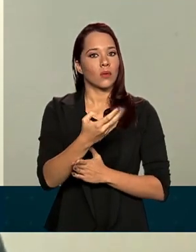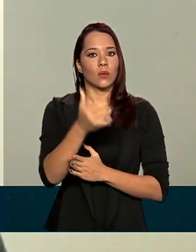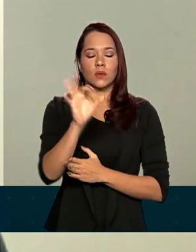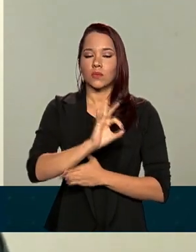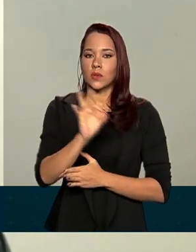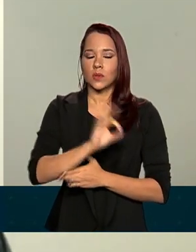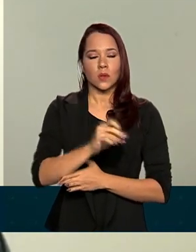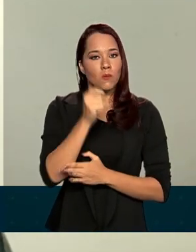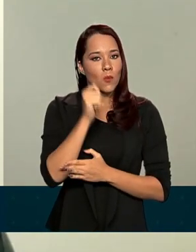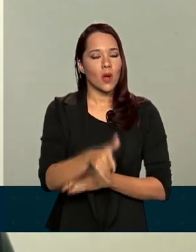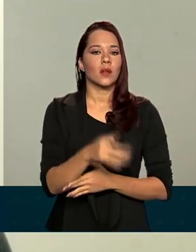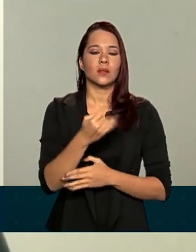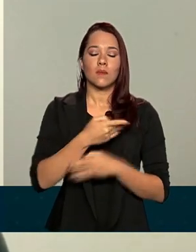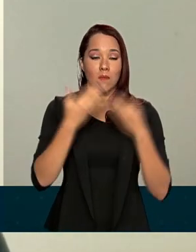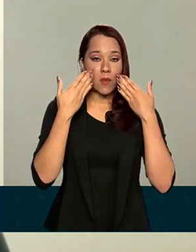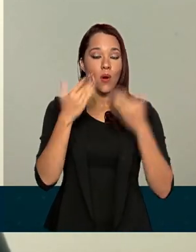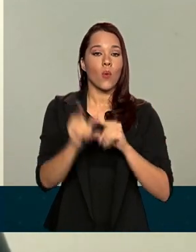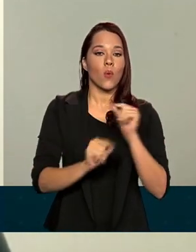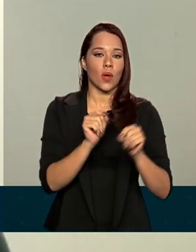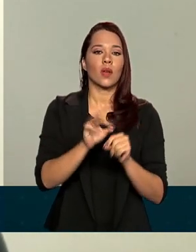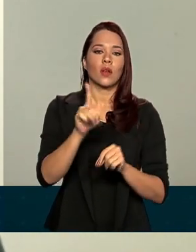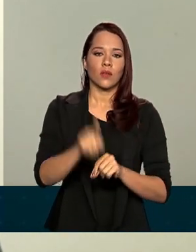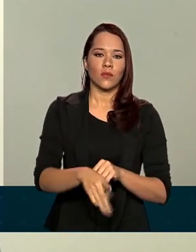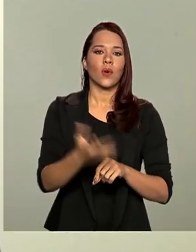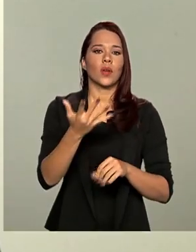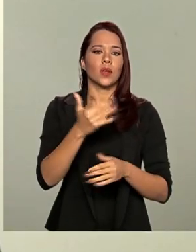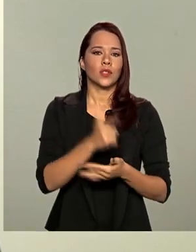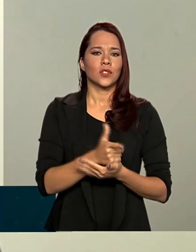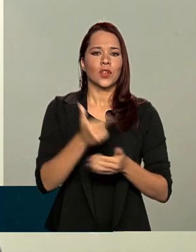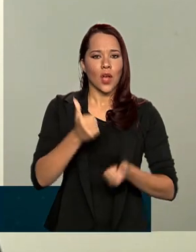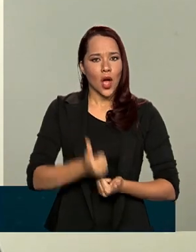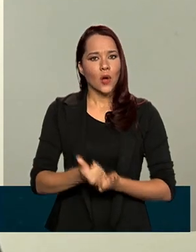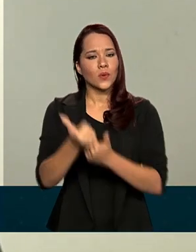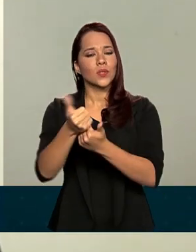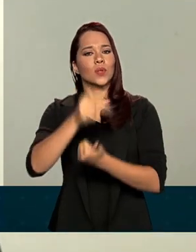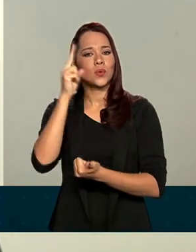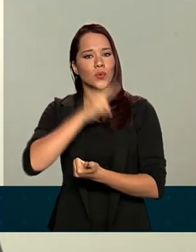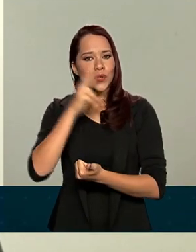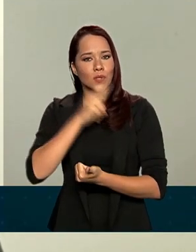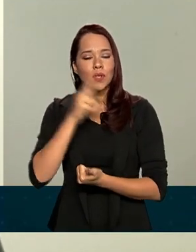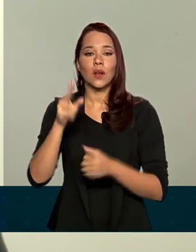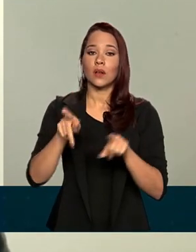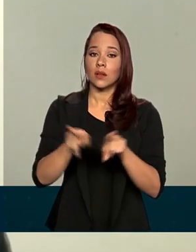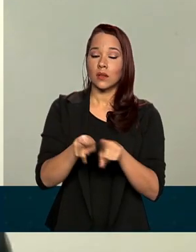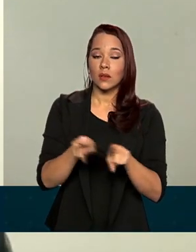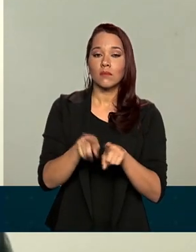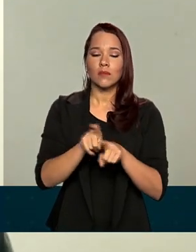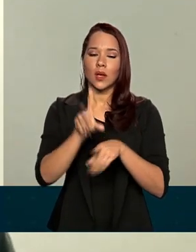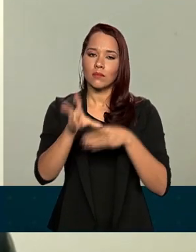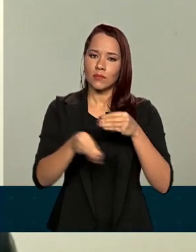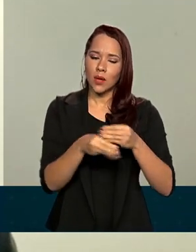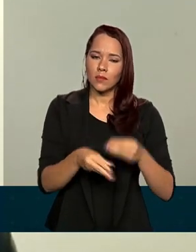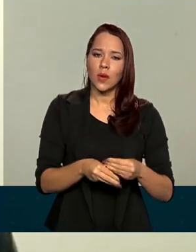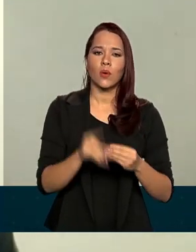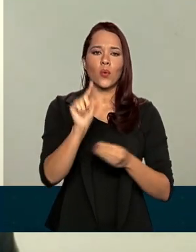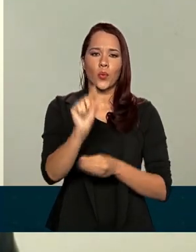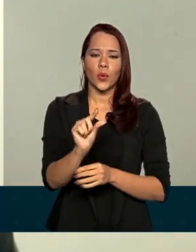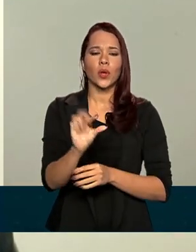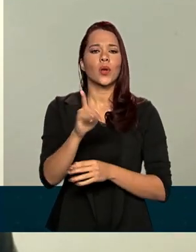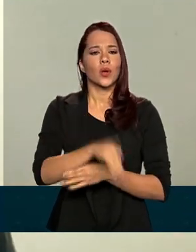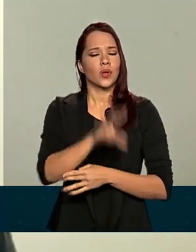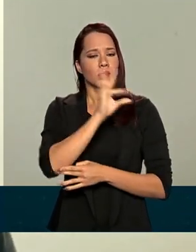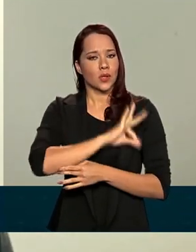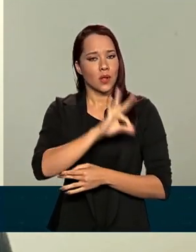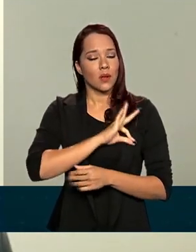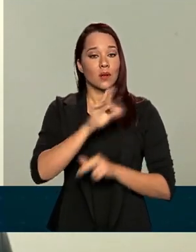É reflexo das medidas de auxílio emergencial, recompondo ainda que parcialmente a renda da